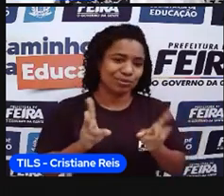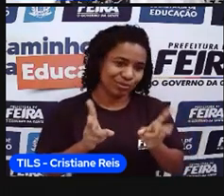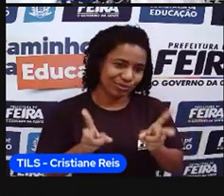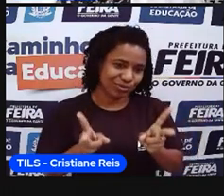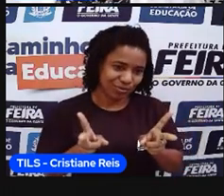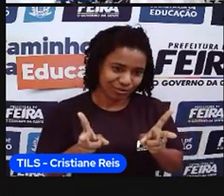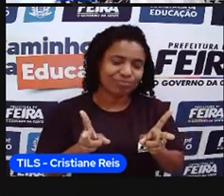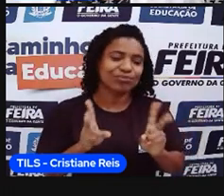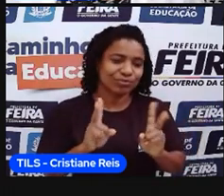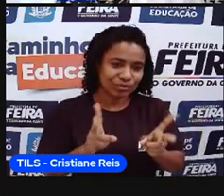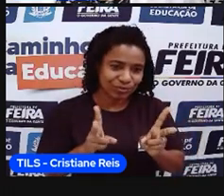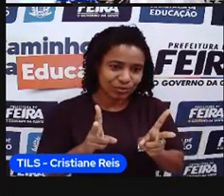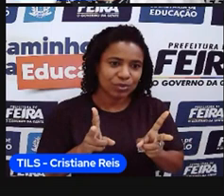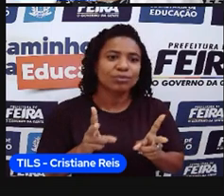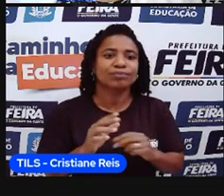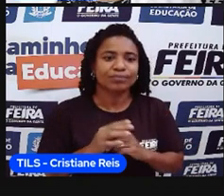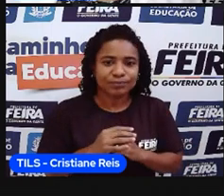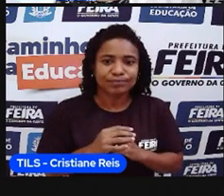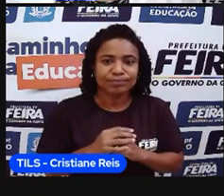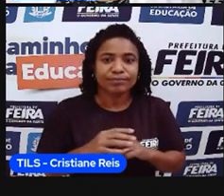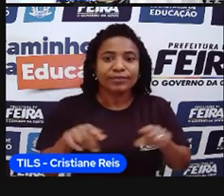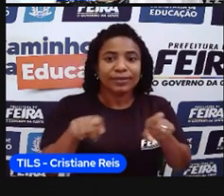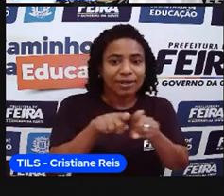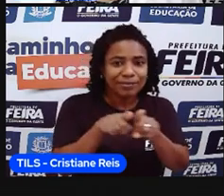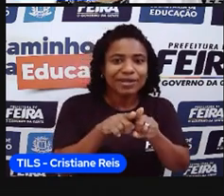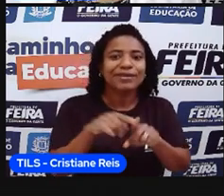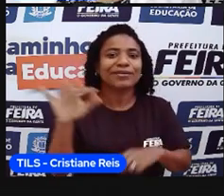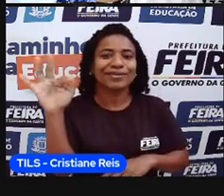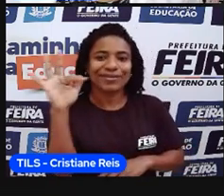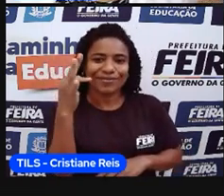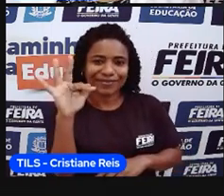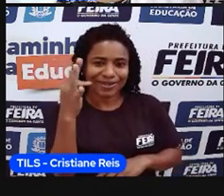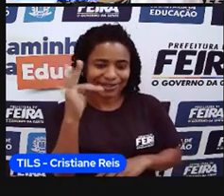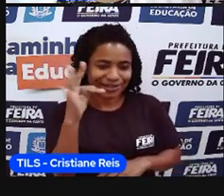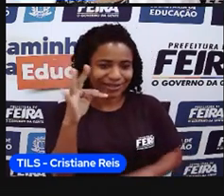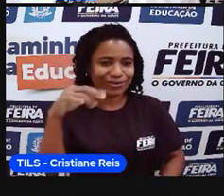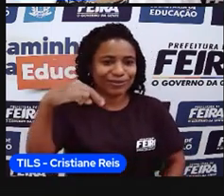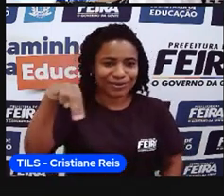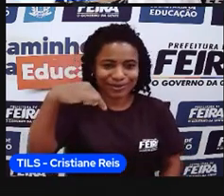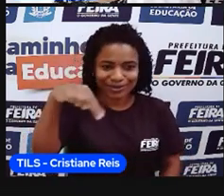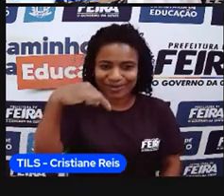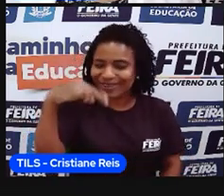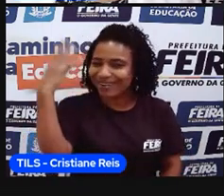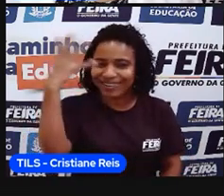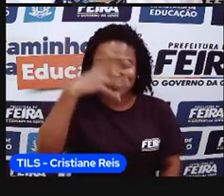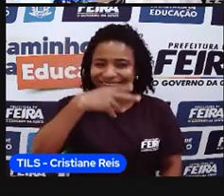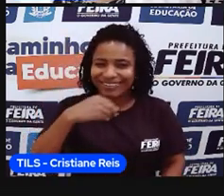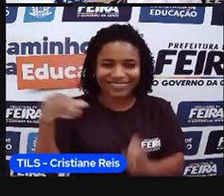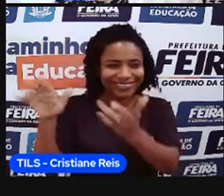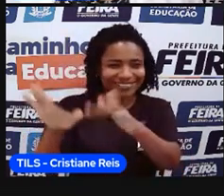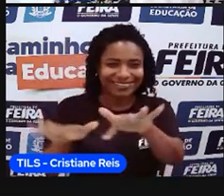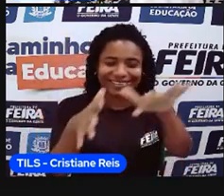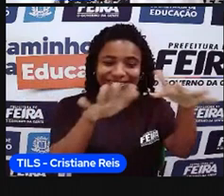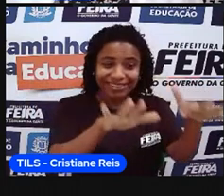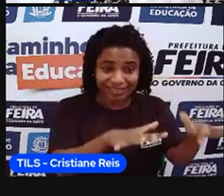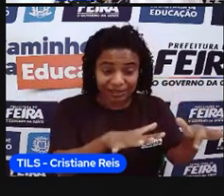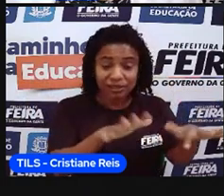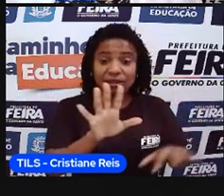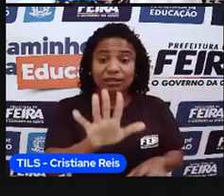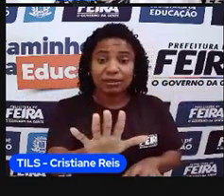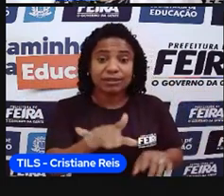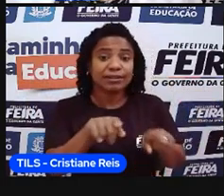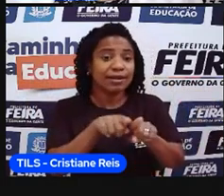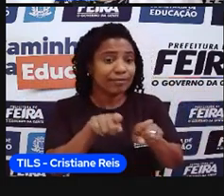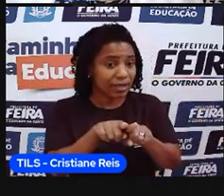Ainda continua com o distrito insular, Fernando de Noronha, aquele, né? Paraíso natural maravilhoso. E o